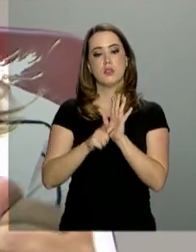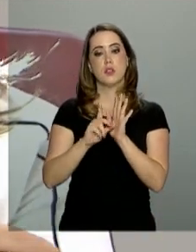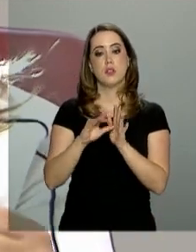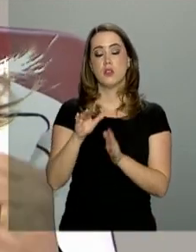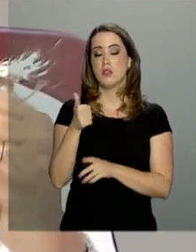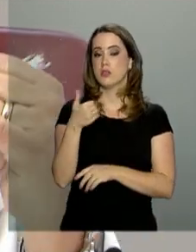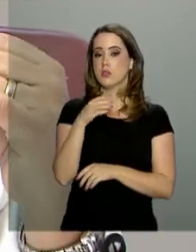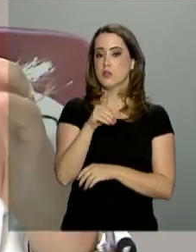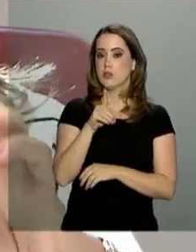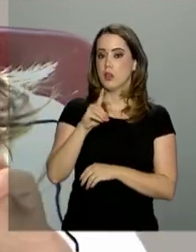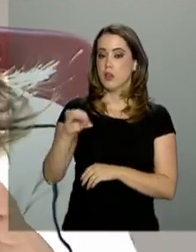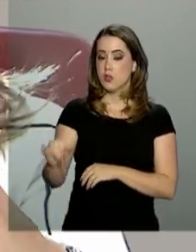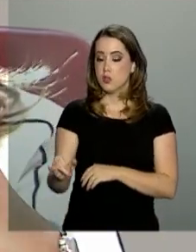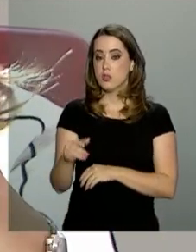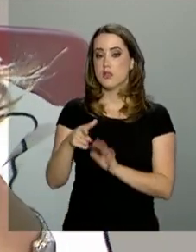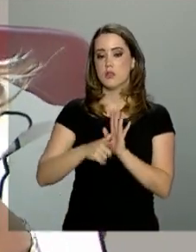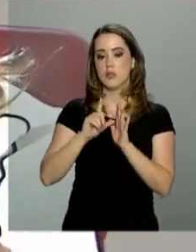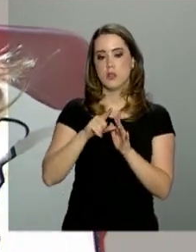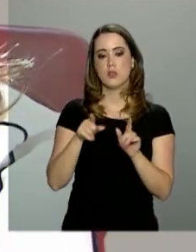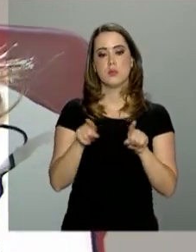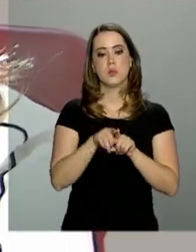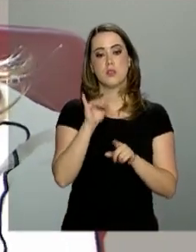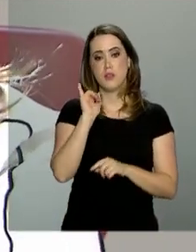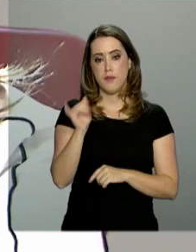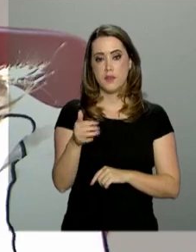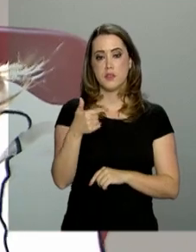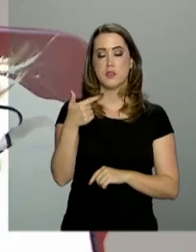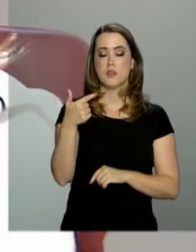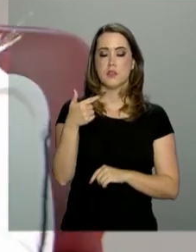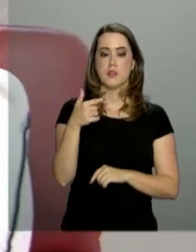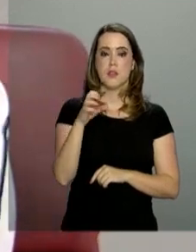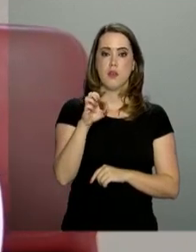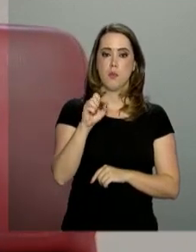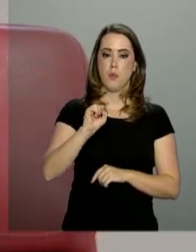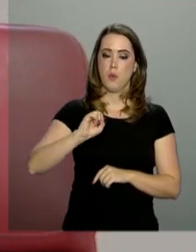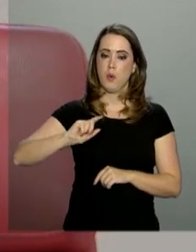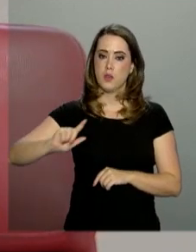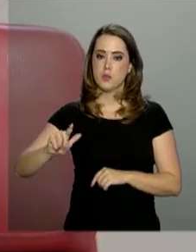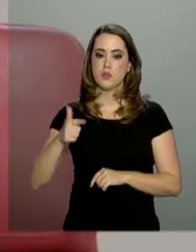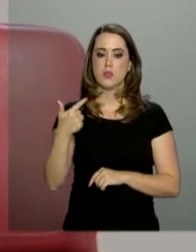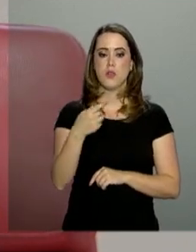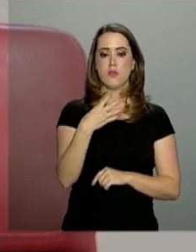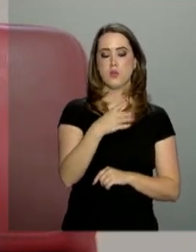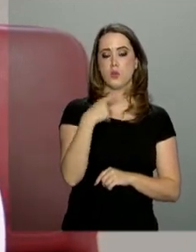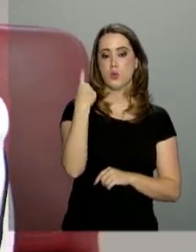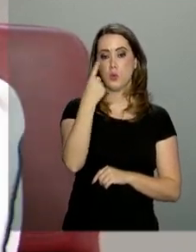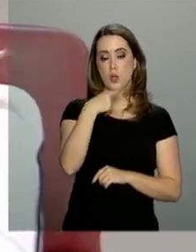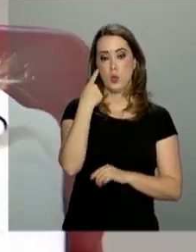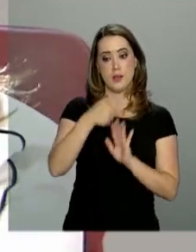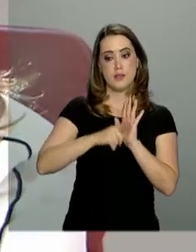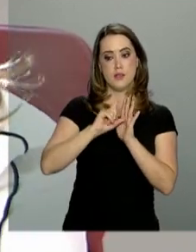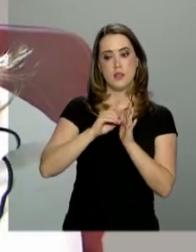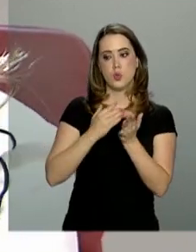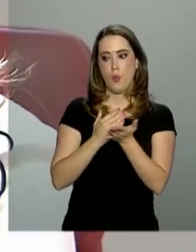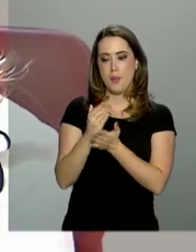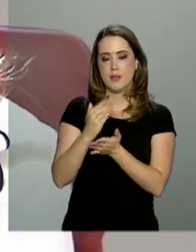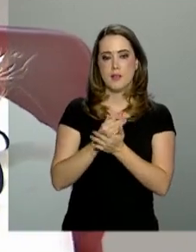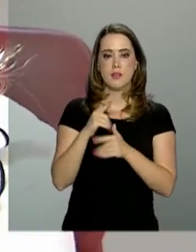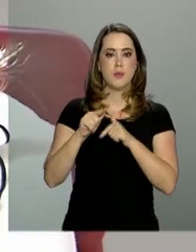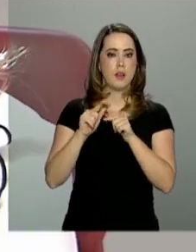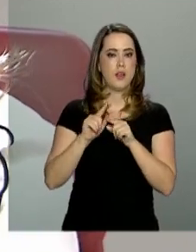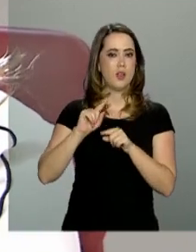antes, eu preciso informar para o E-Social 24 horas antes dele iniciar o trabalho e não depois que ele já